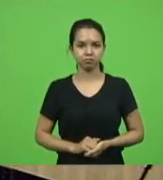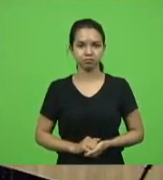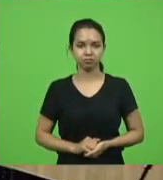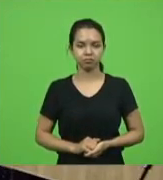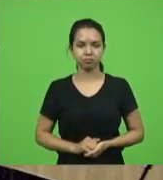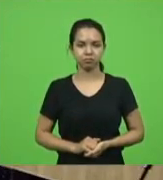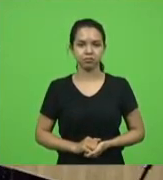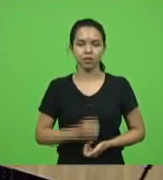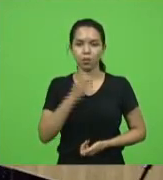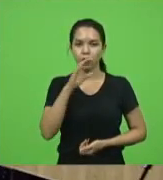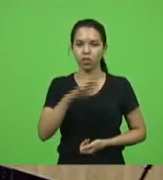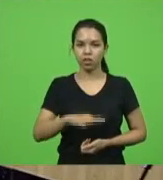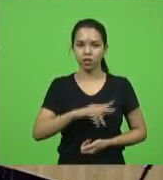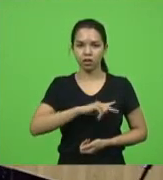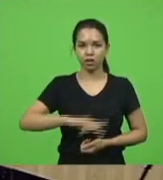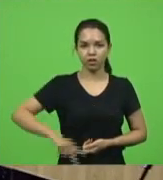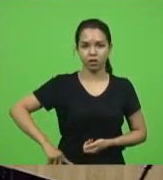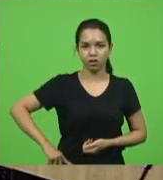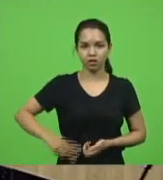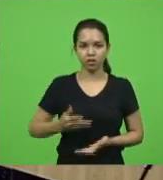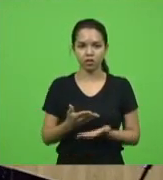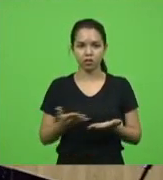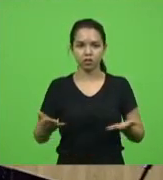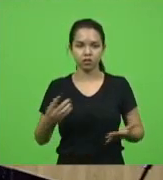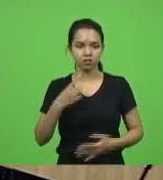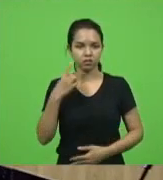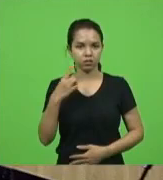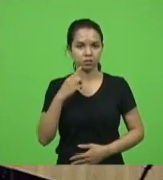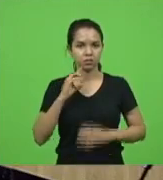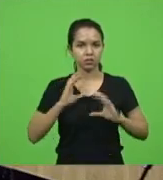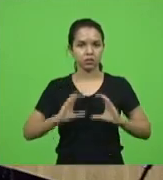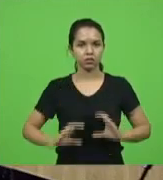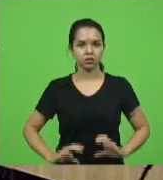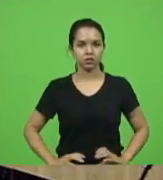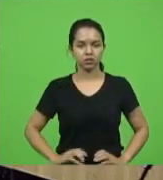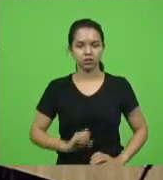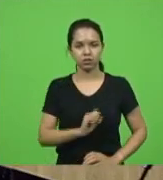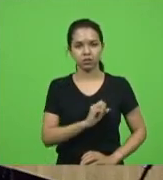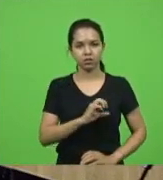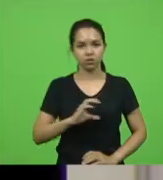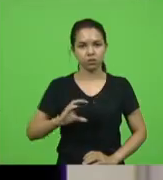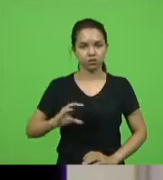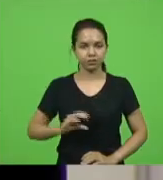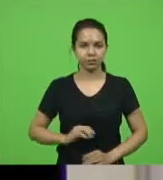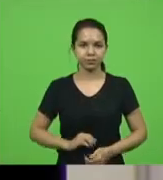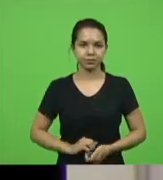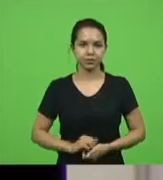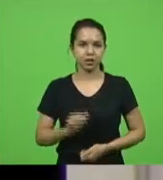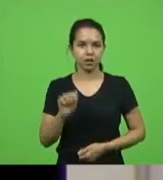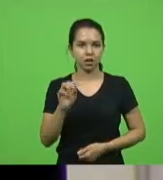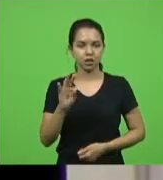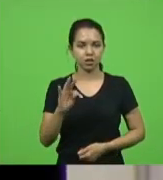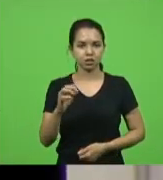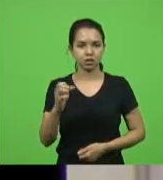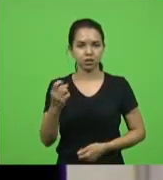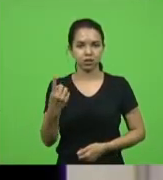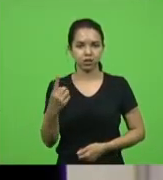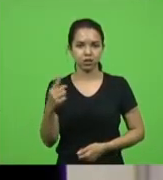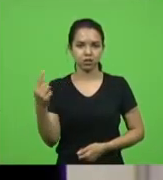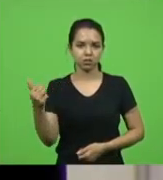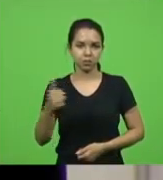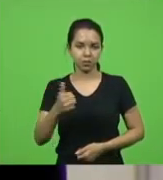Boa tarde, senhor presidente, colegas deputados, cidadãos catarinenses. Ata da 11ª sessão